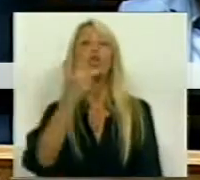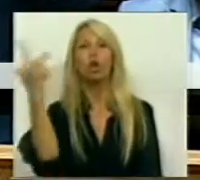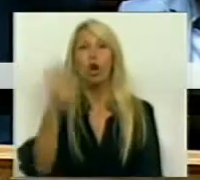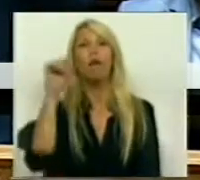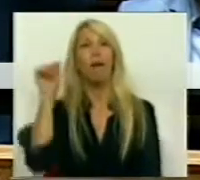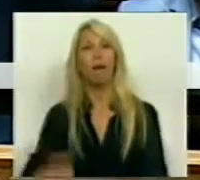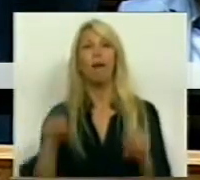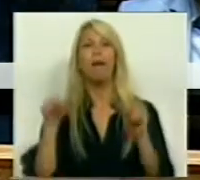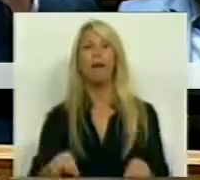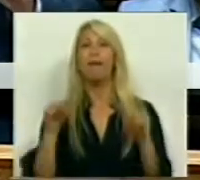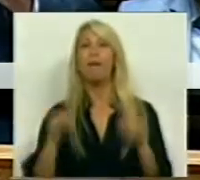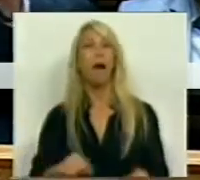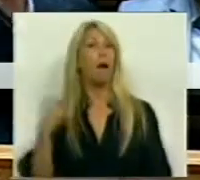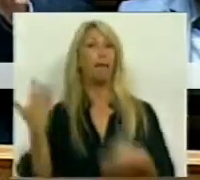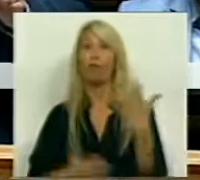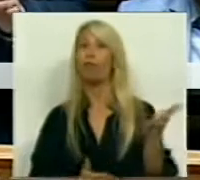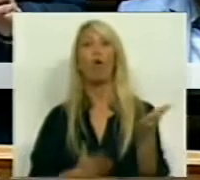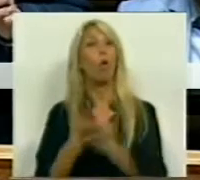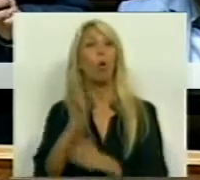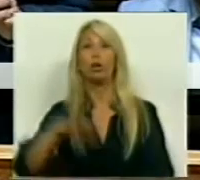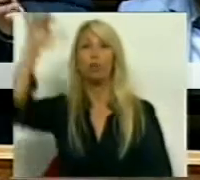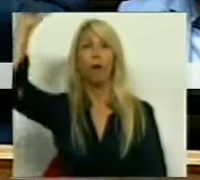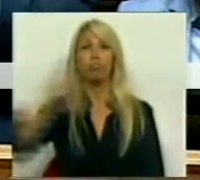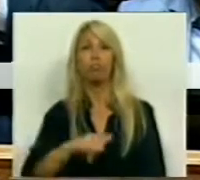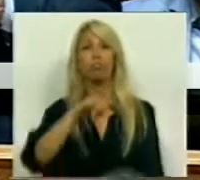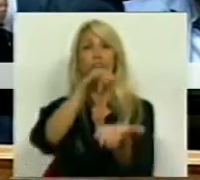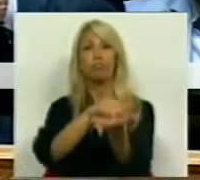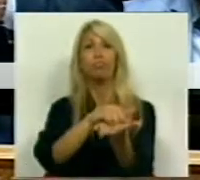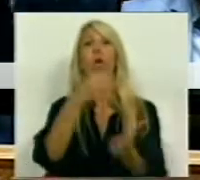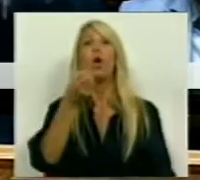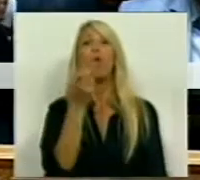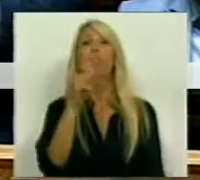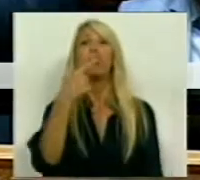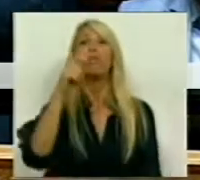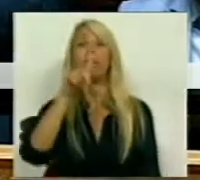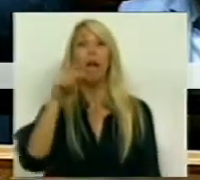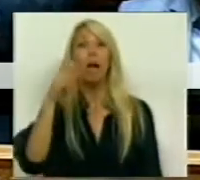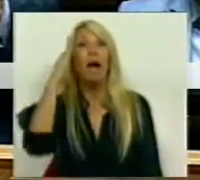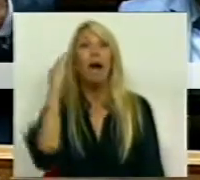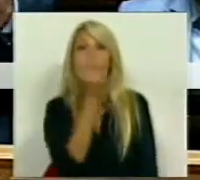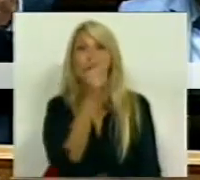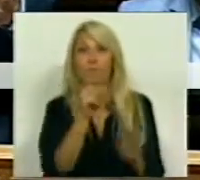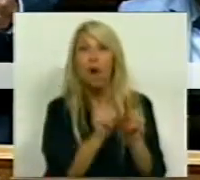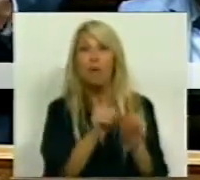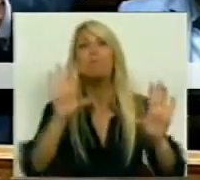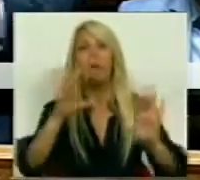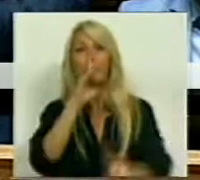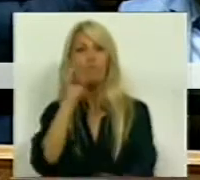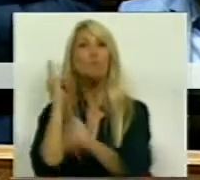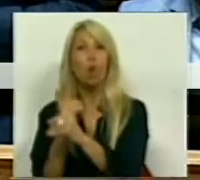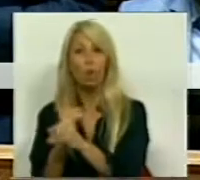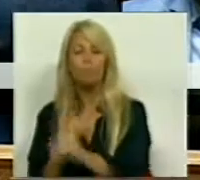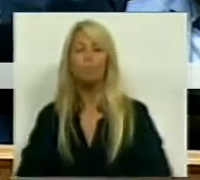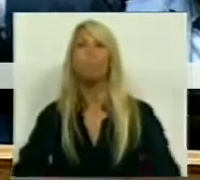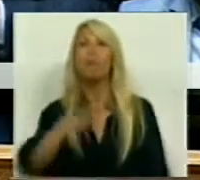Eles vão continuar a aterrar-me por tela. Creio que a expressão foi esta. Bom, disse isto. Mas, simultaneamente, o Vice